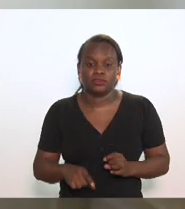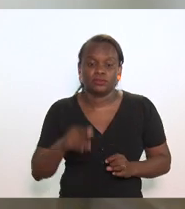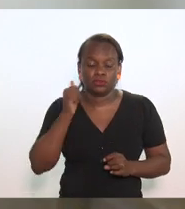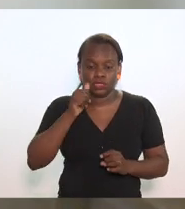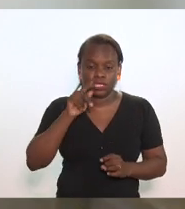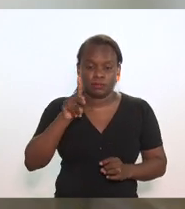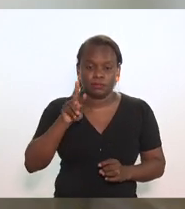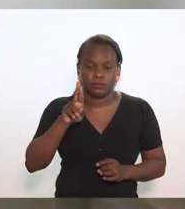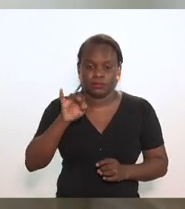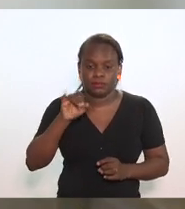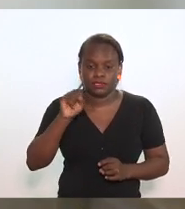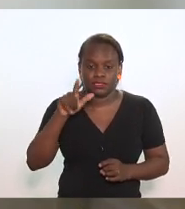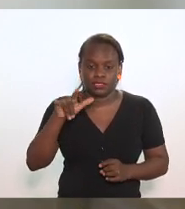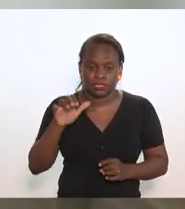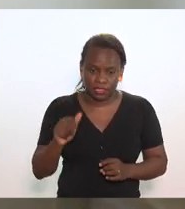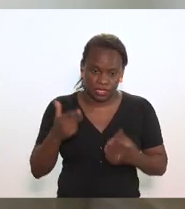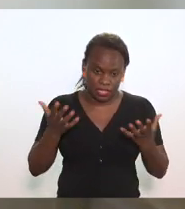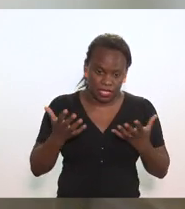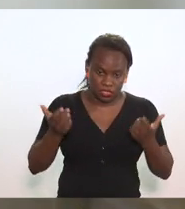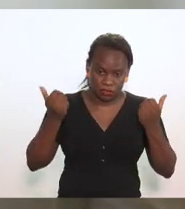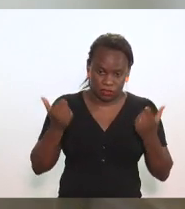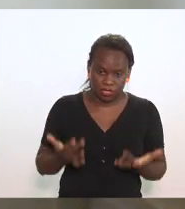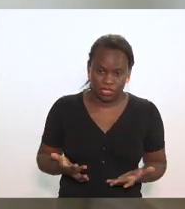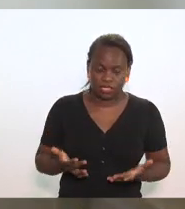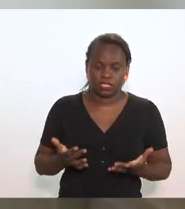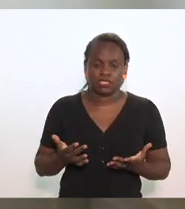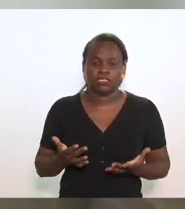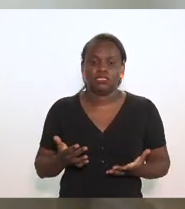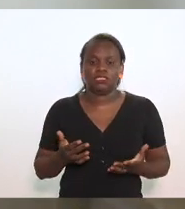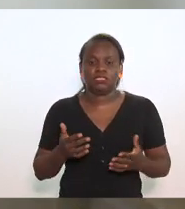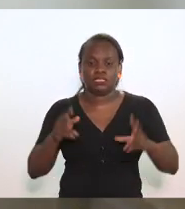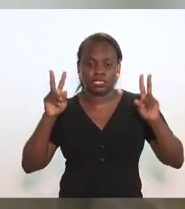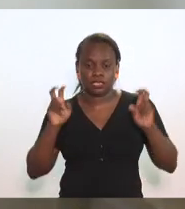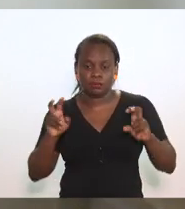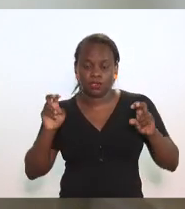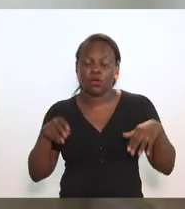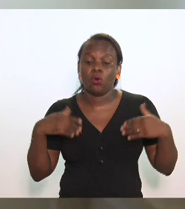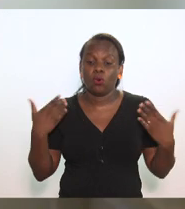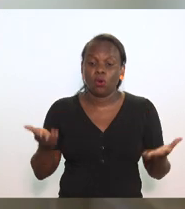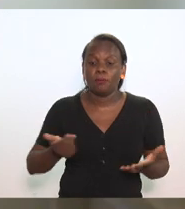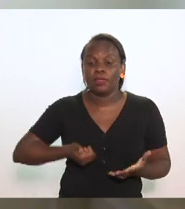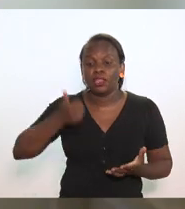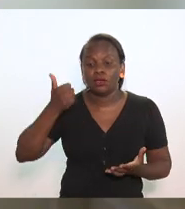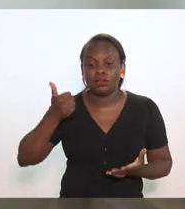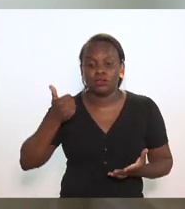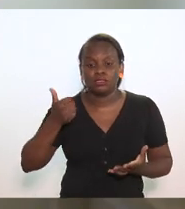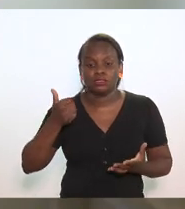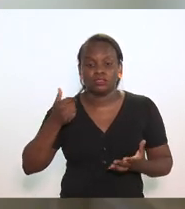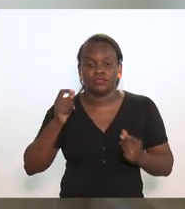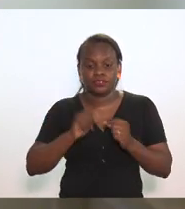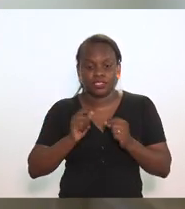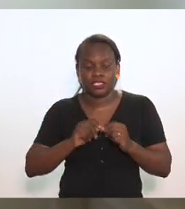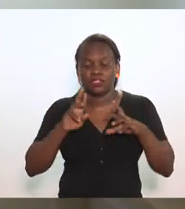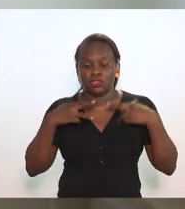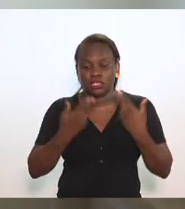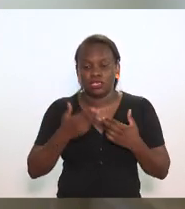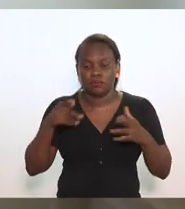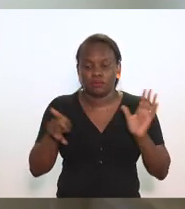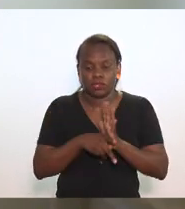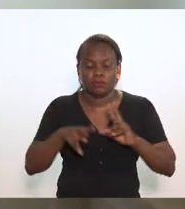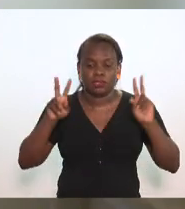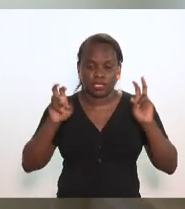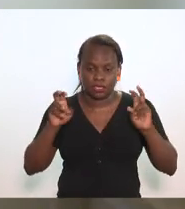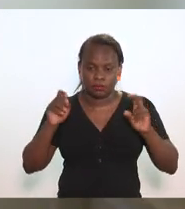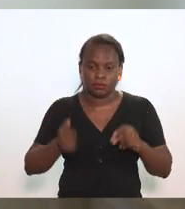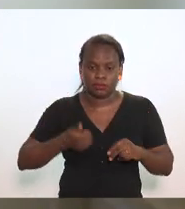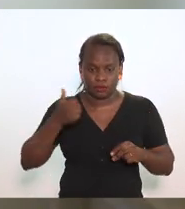doutora Priscila Sacalense ela quer comentar tal tema ou ela prefere que a gente faça uma reunião específica